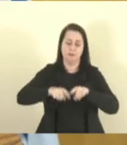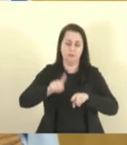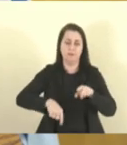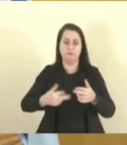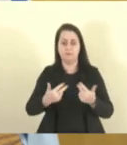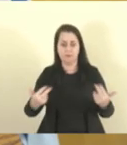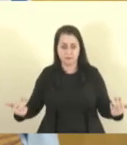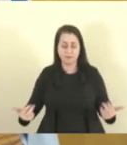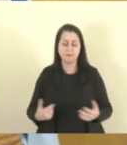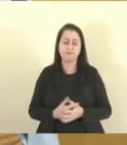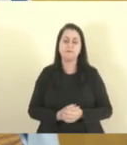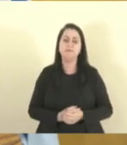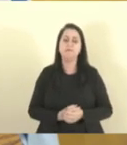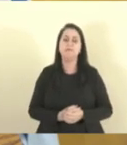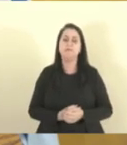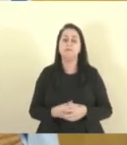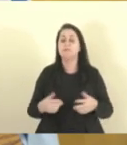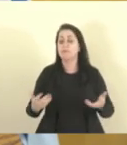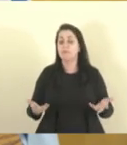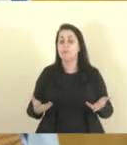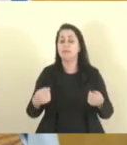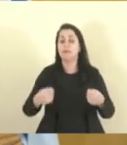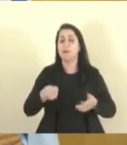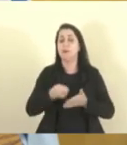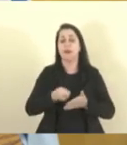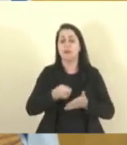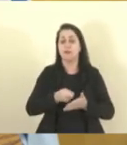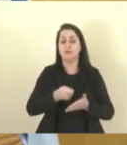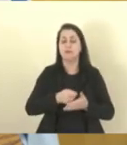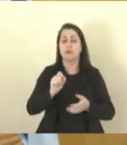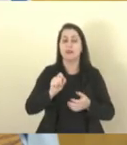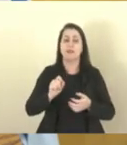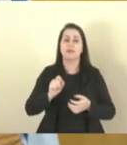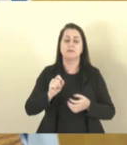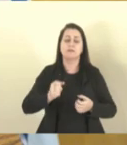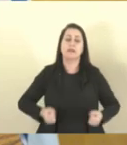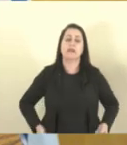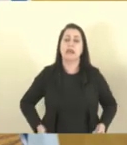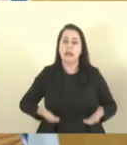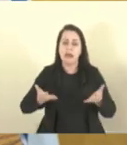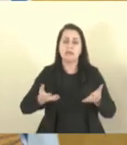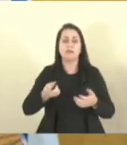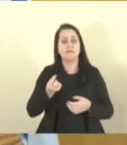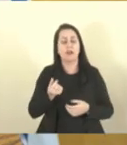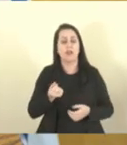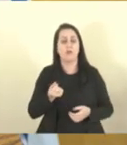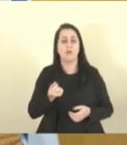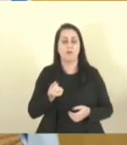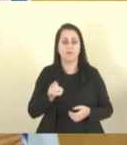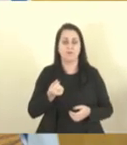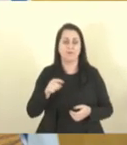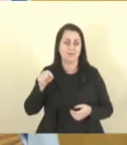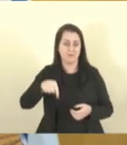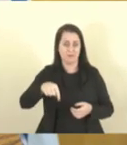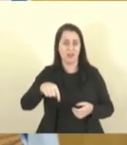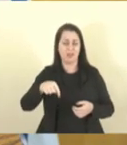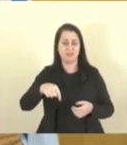recolhidos, e eles têm obrigatoriamente de gastar uma parcela significativa desse